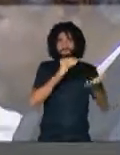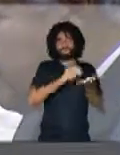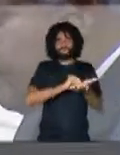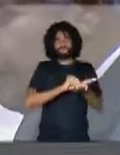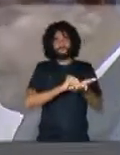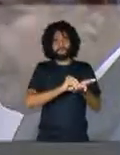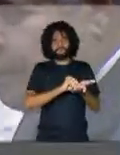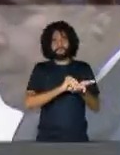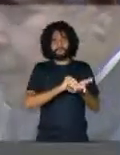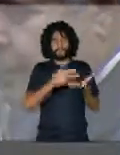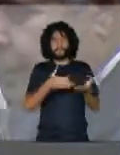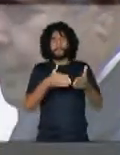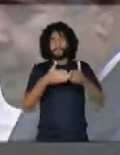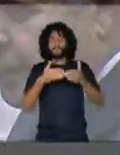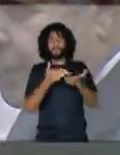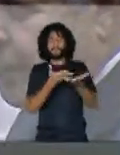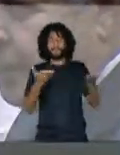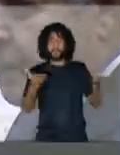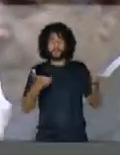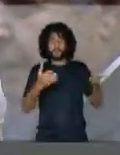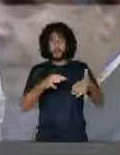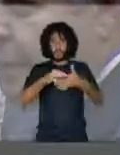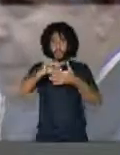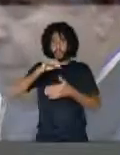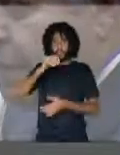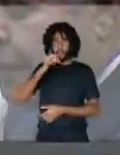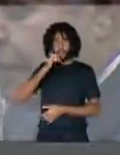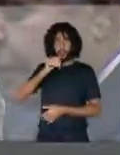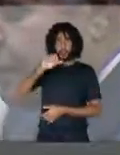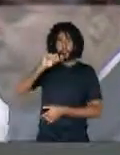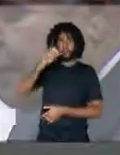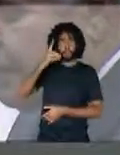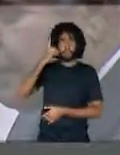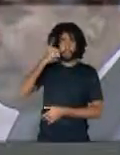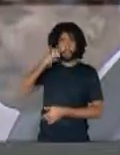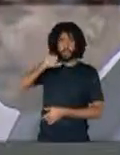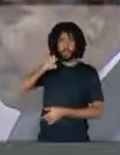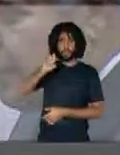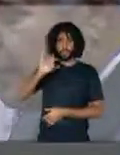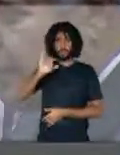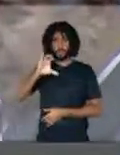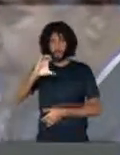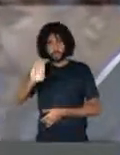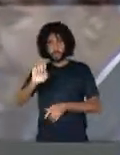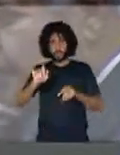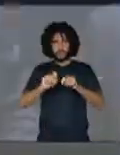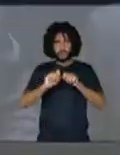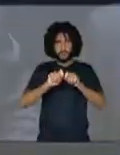remendo, presidente. Então eu faço esse apelo aqui à nossa líder, Joyce, para que a gente consiga realmente fazer esse acordo. Obrigada, presidente.